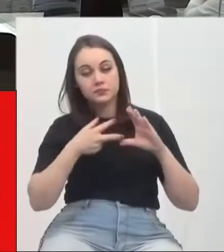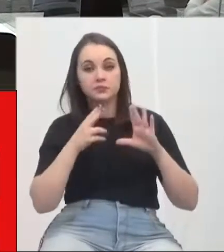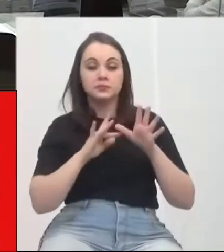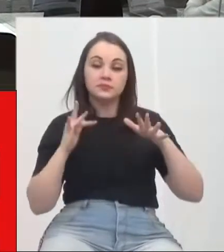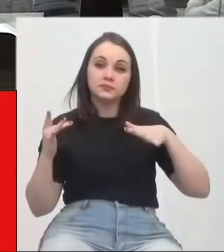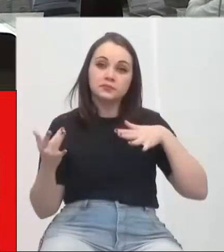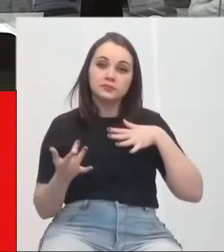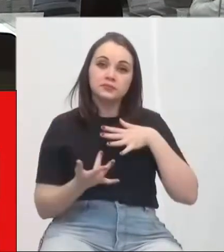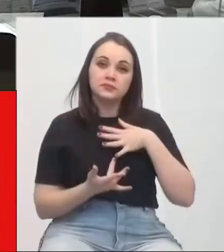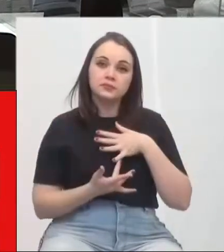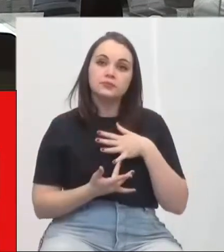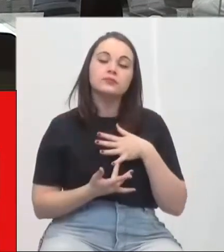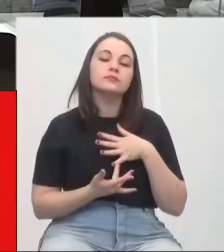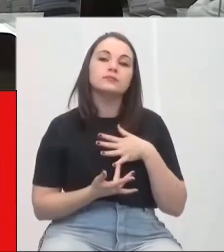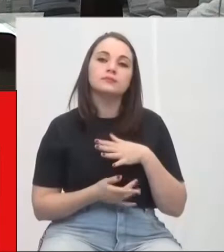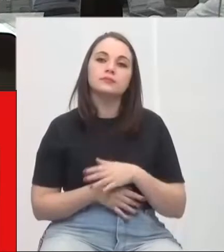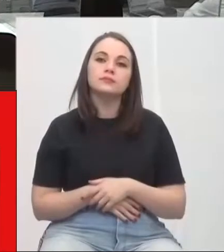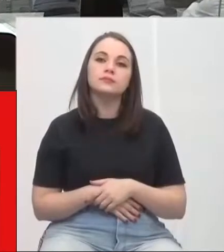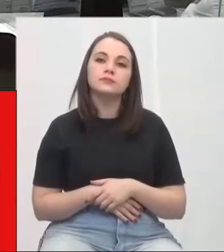sociais.